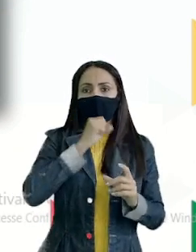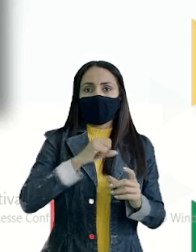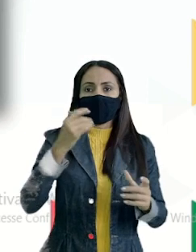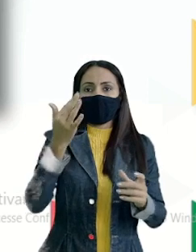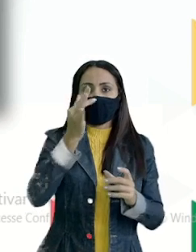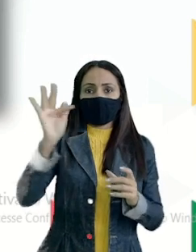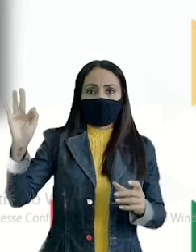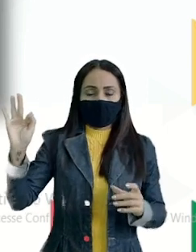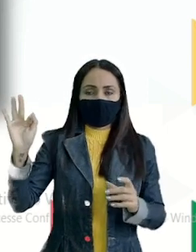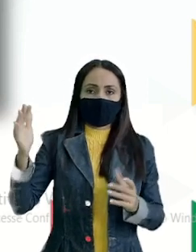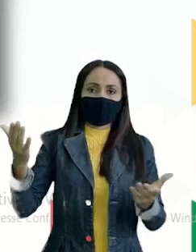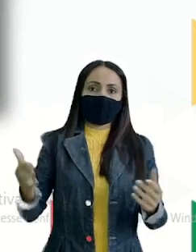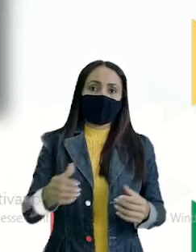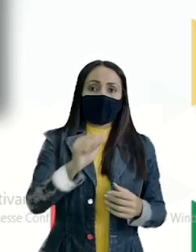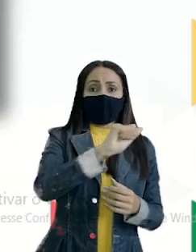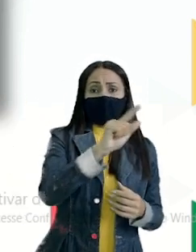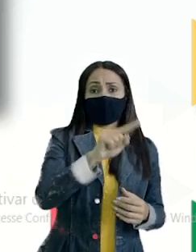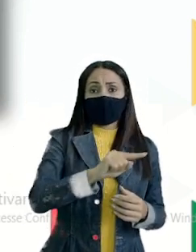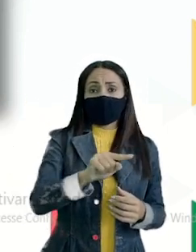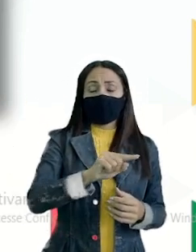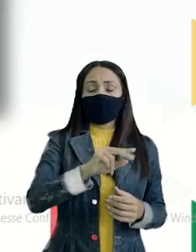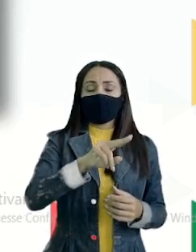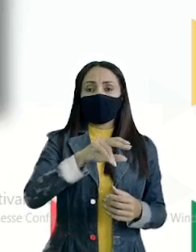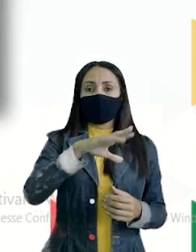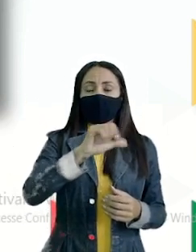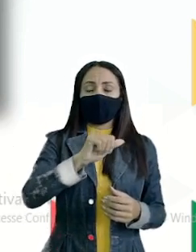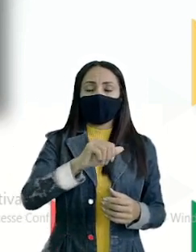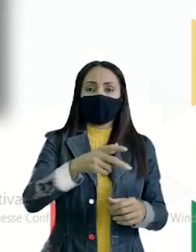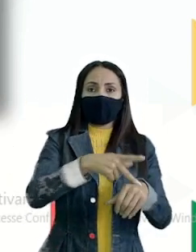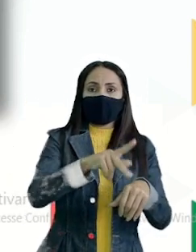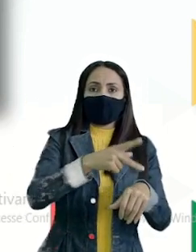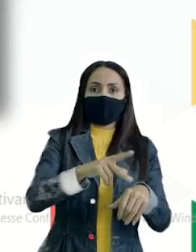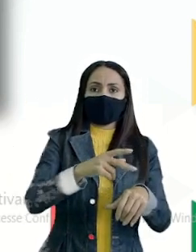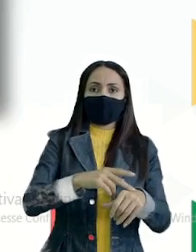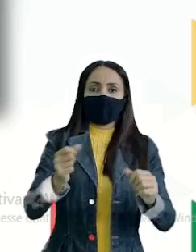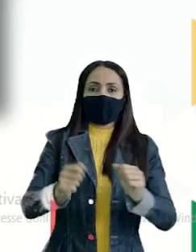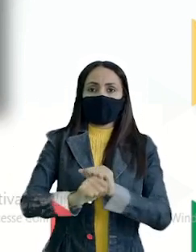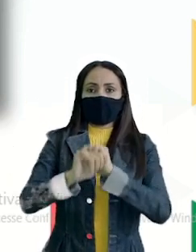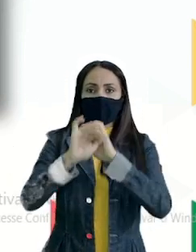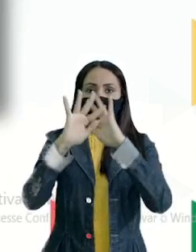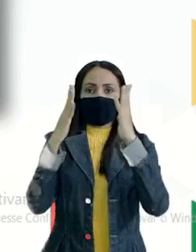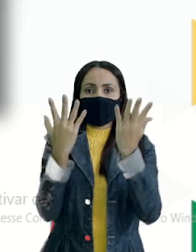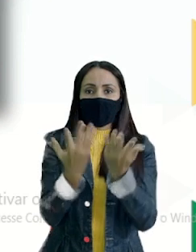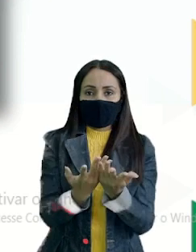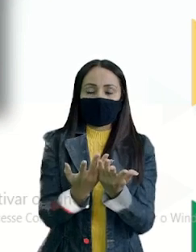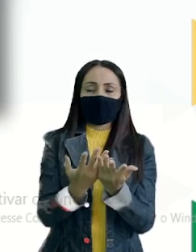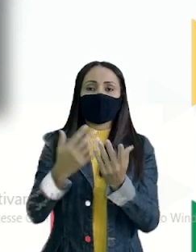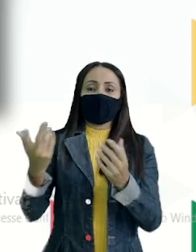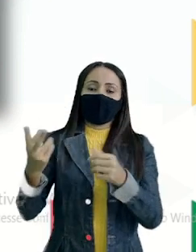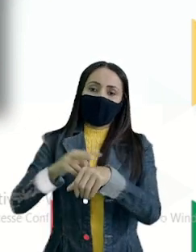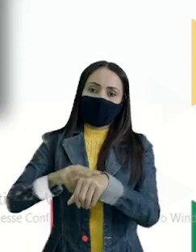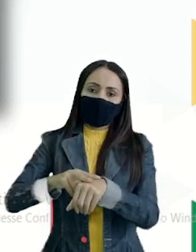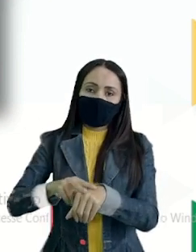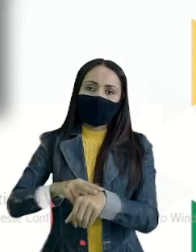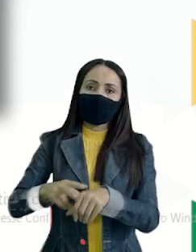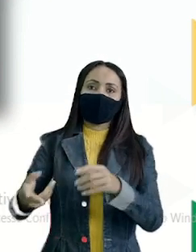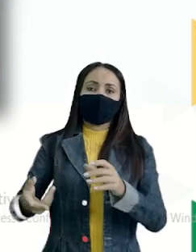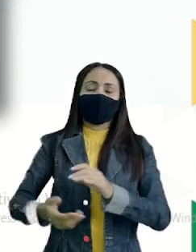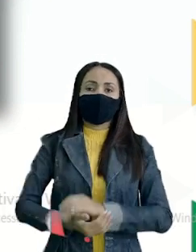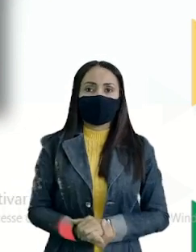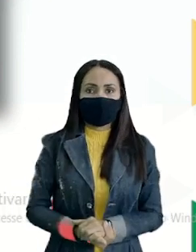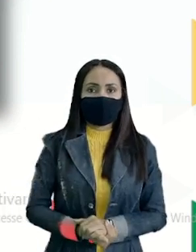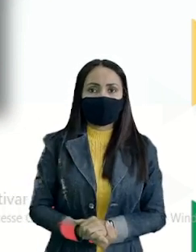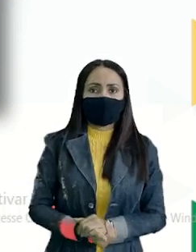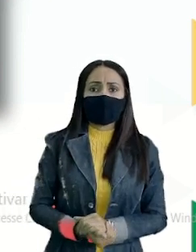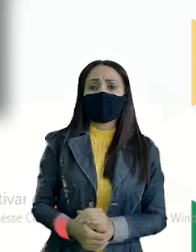Azul Preto É hipônimo De couro Alface Couve São hipônimos De verduras Verdura O que quer